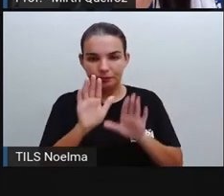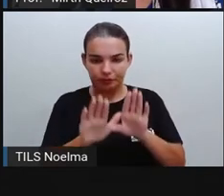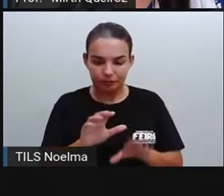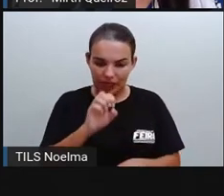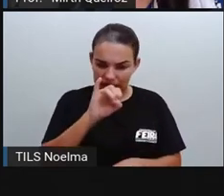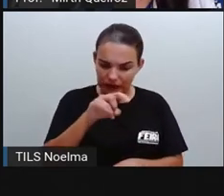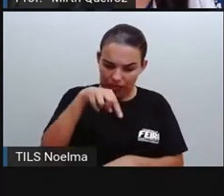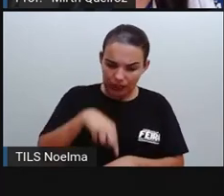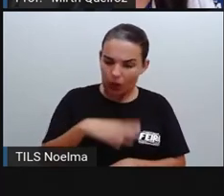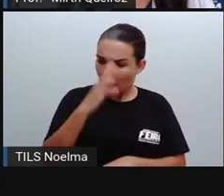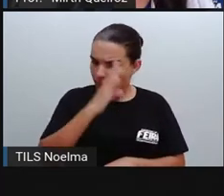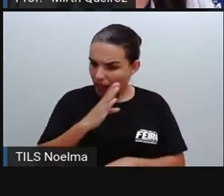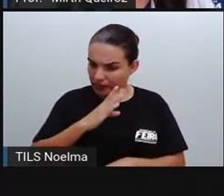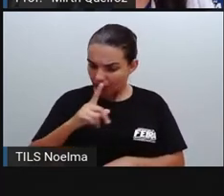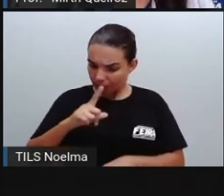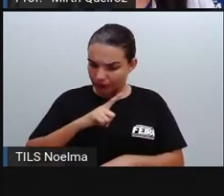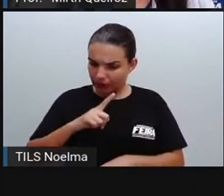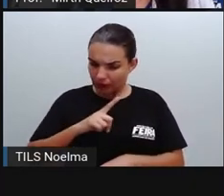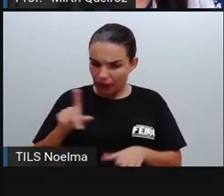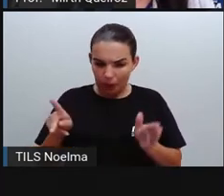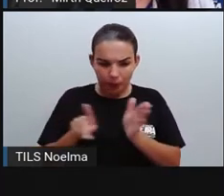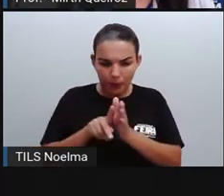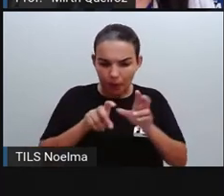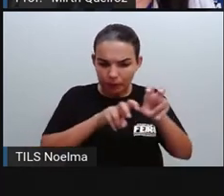se produz, por exemplo,